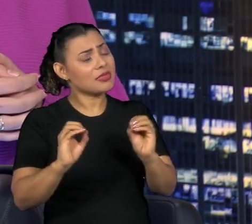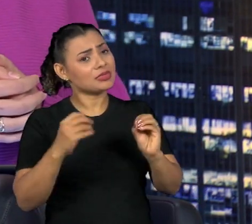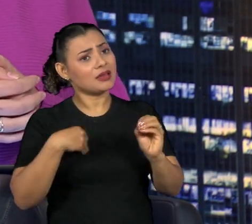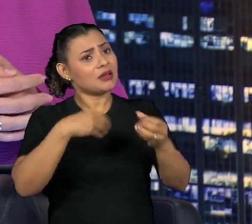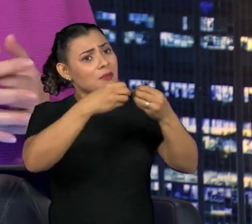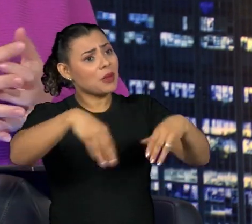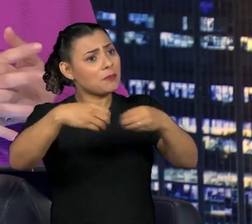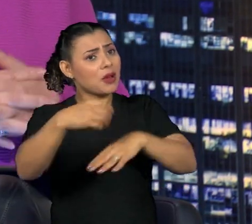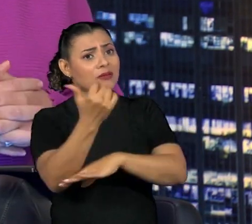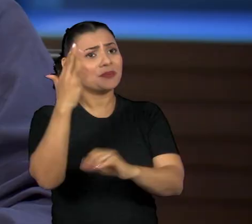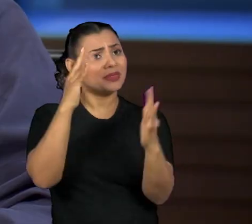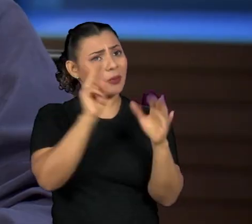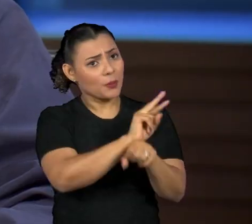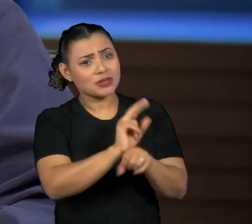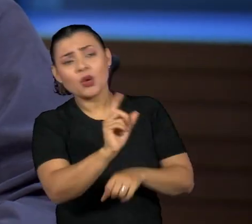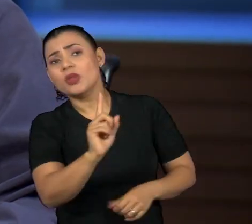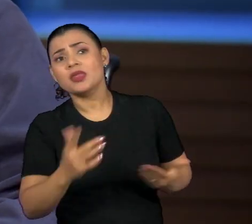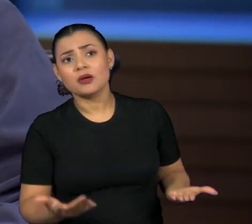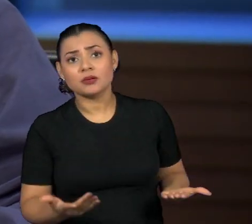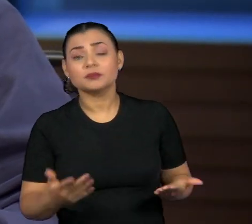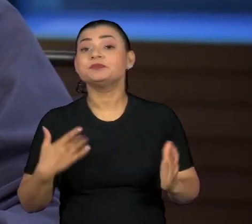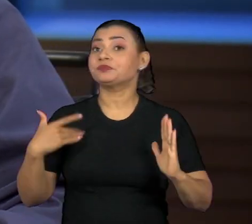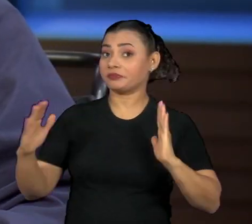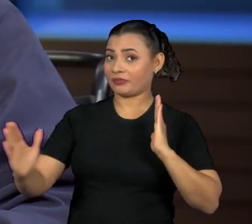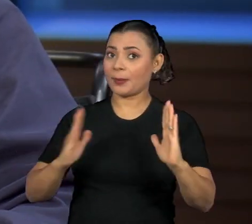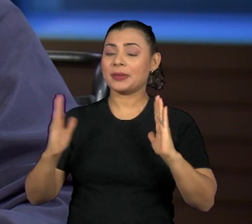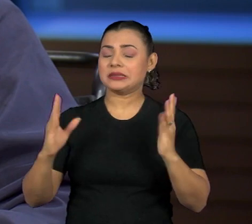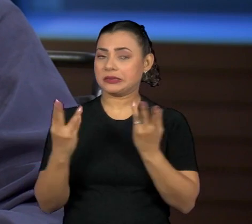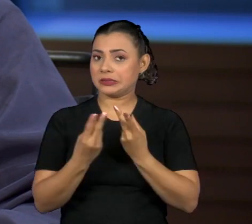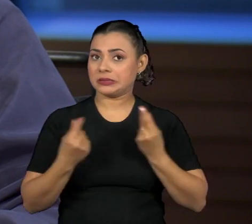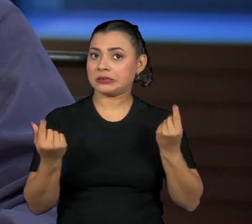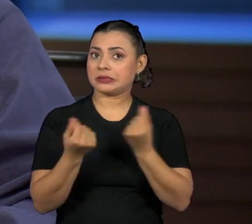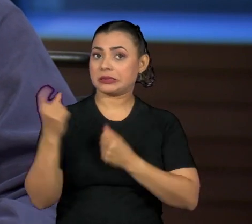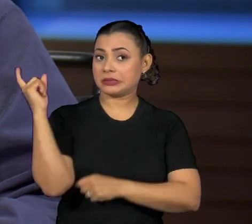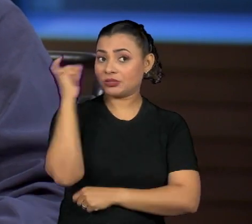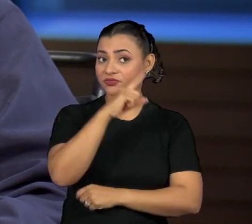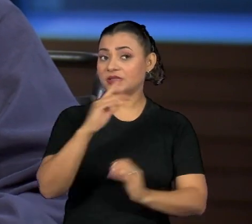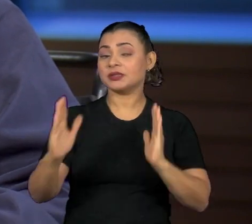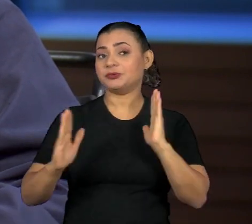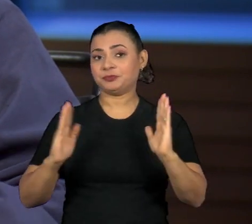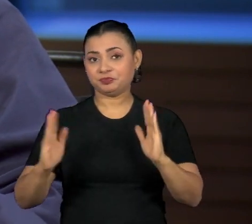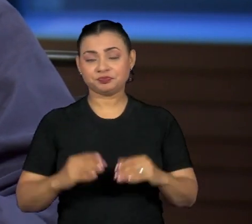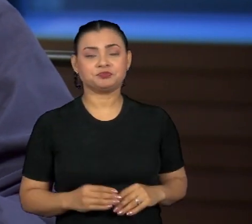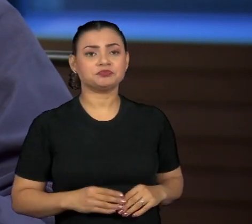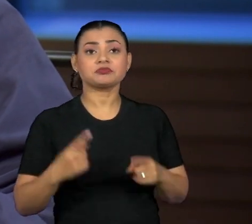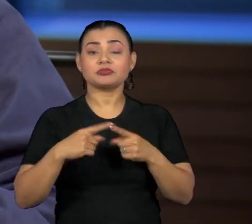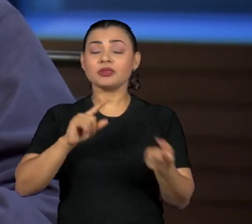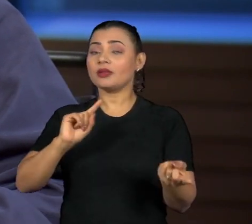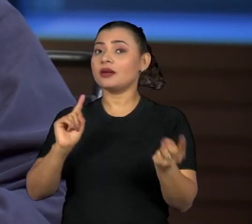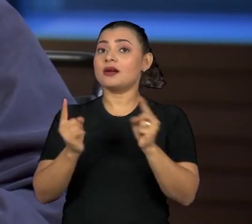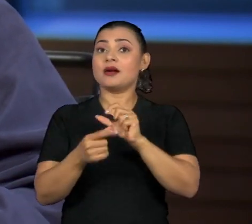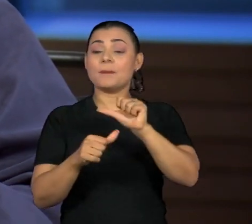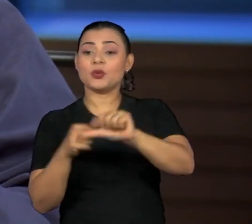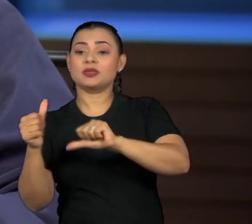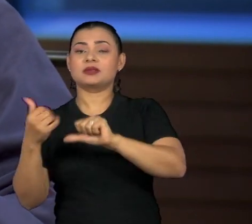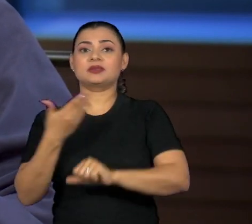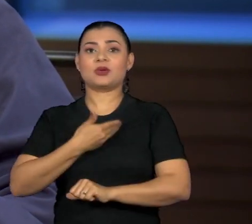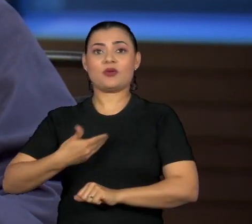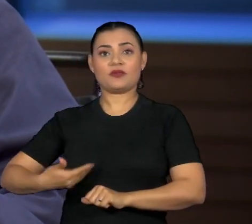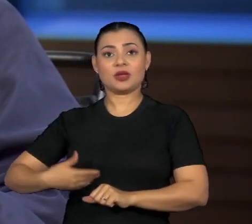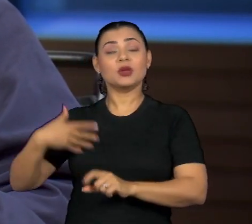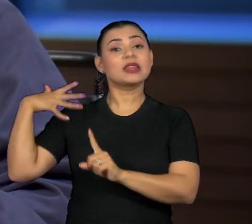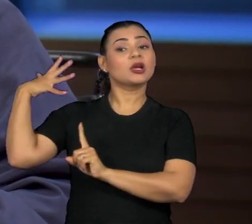ou não? Estamos num momento bastante delicado, né? Porque estamos nessa transição de governo com o